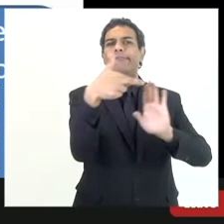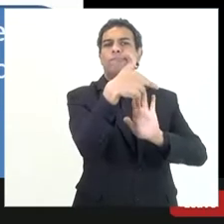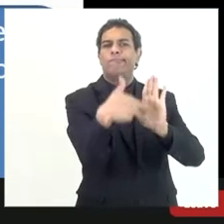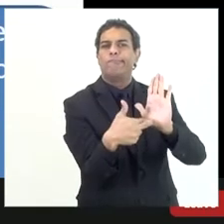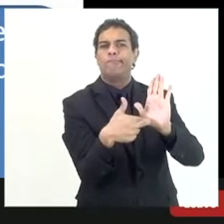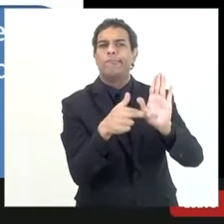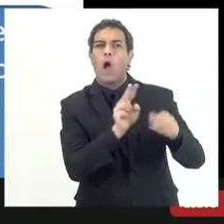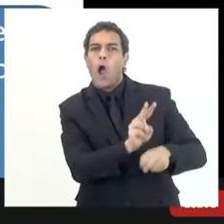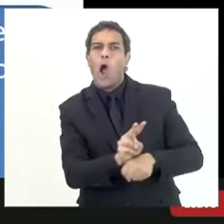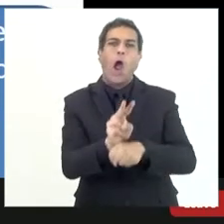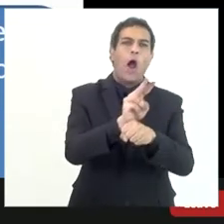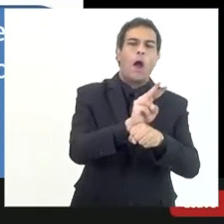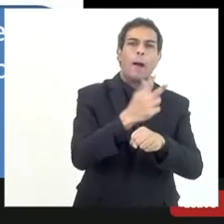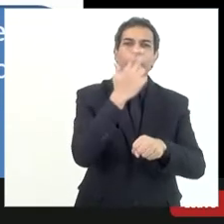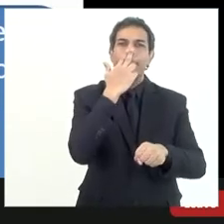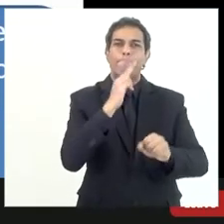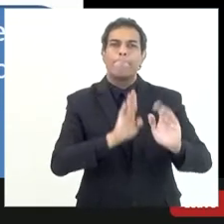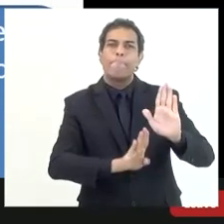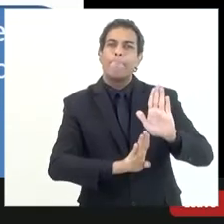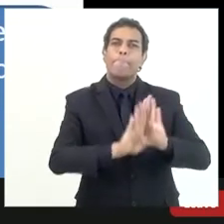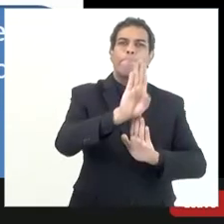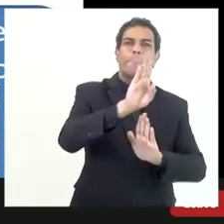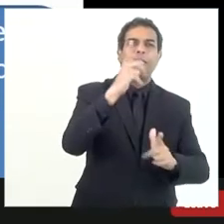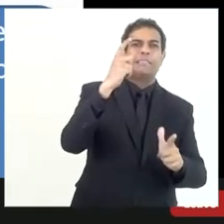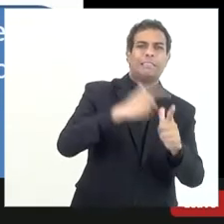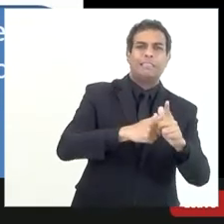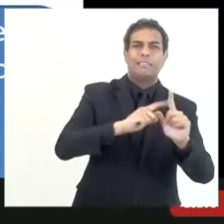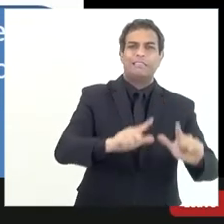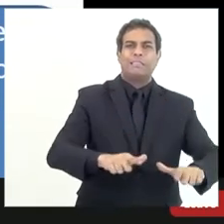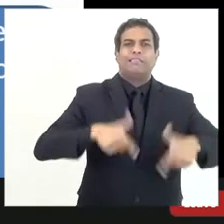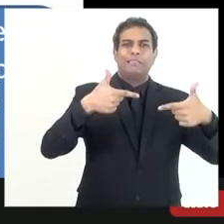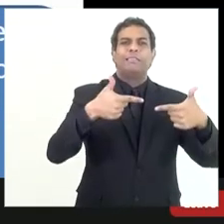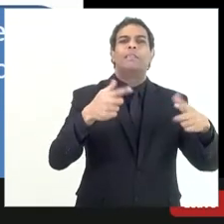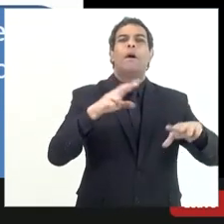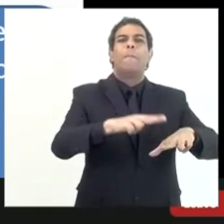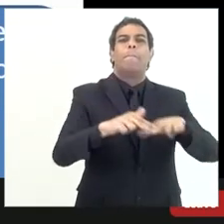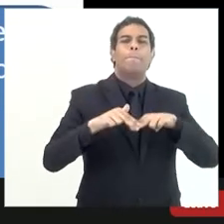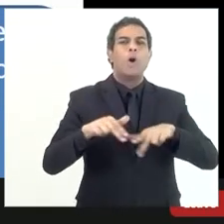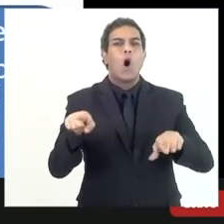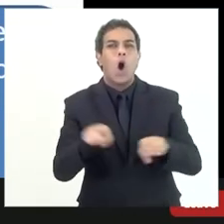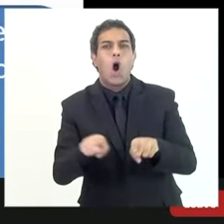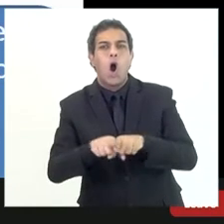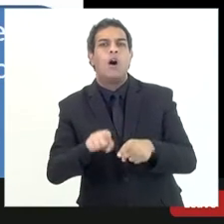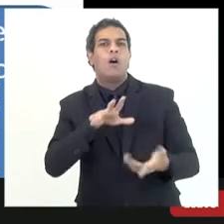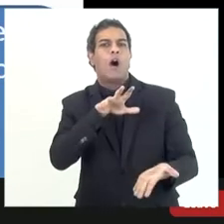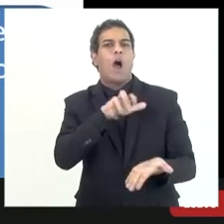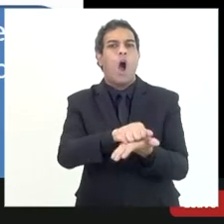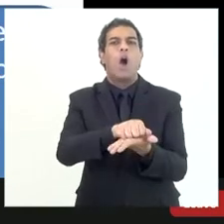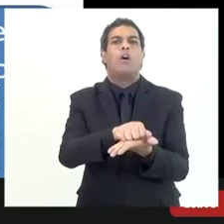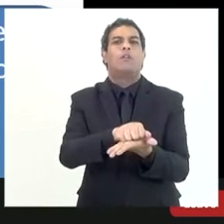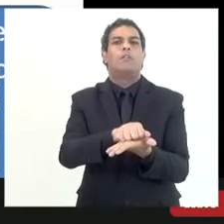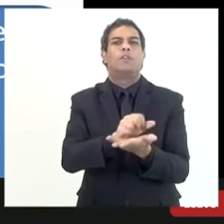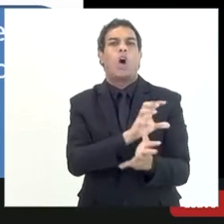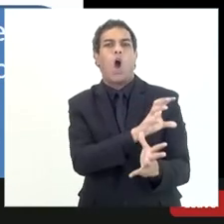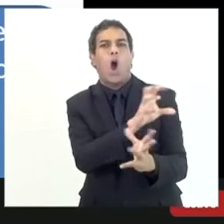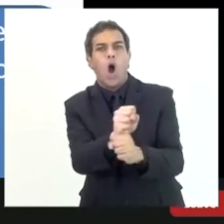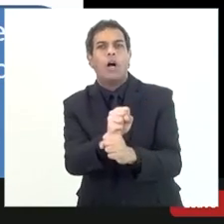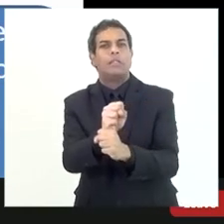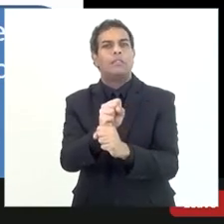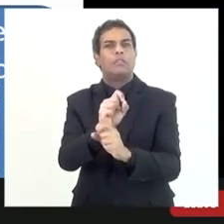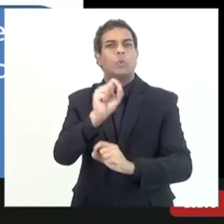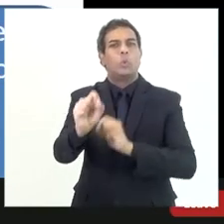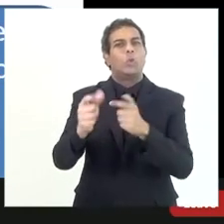verificou uma super avaliação da dívida ativa decorrente da existência de registros contáveis de probabilidade